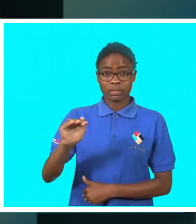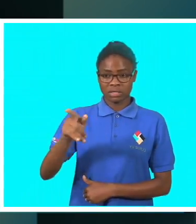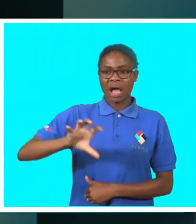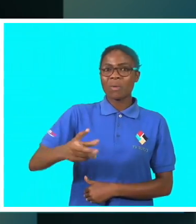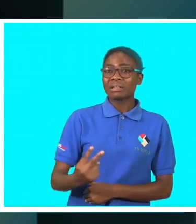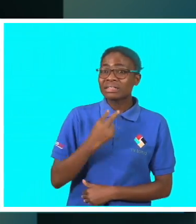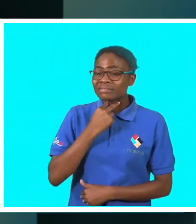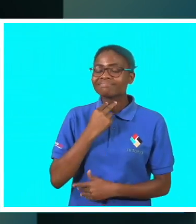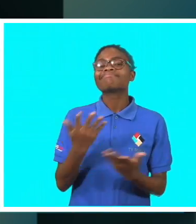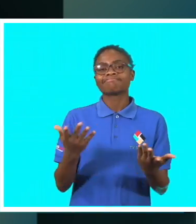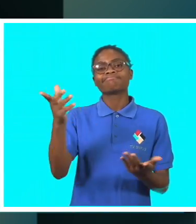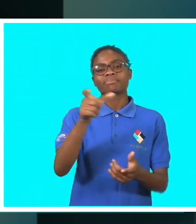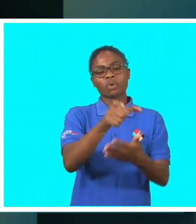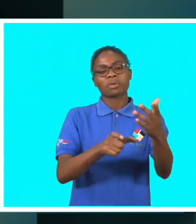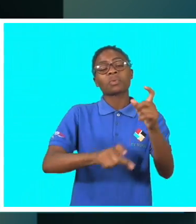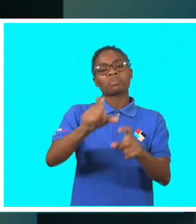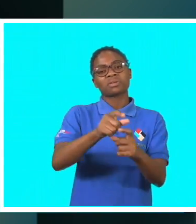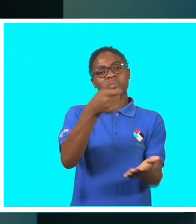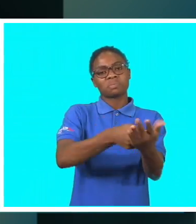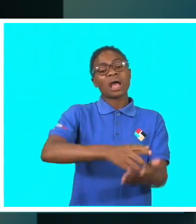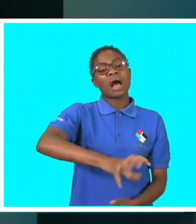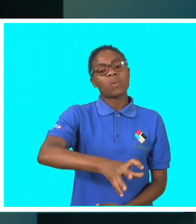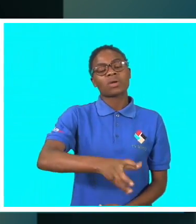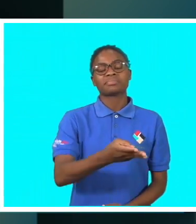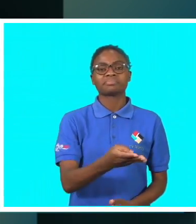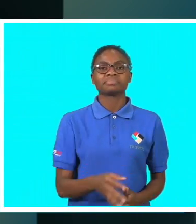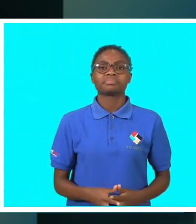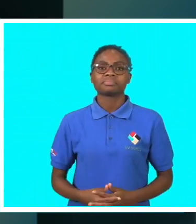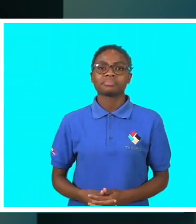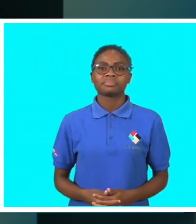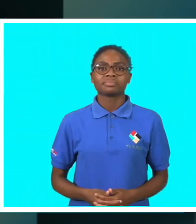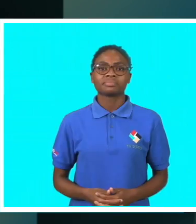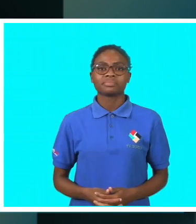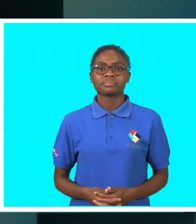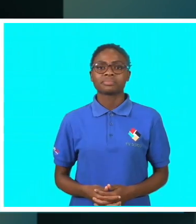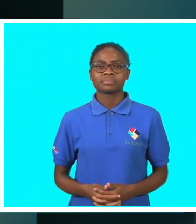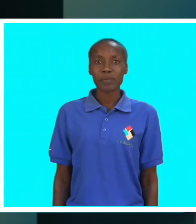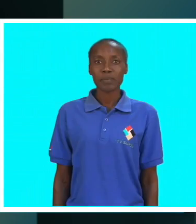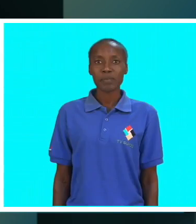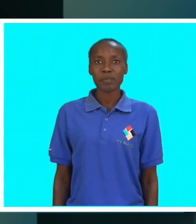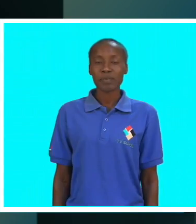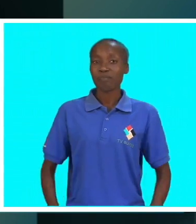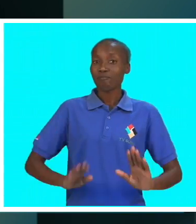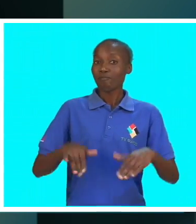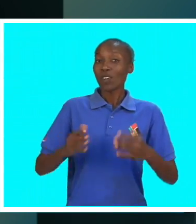líquido, os moradores deste bairro devem pagar uma fatura elevada, fato que os deixa revoltados.